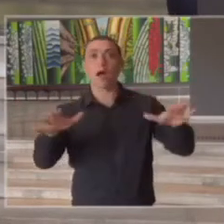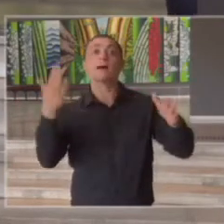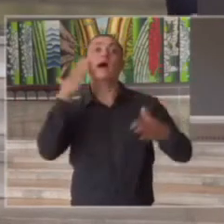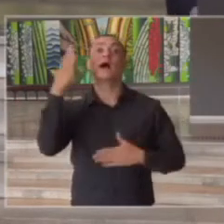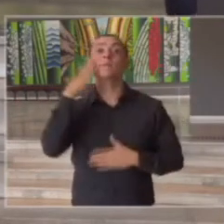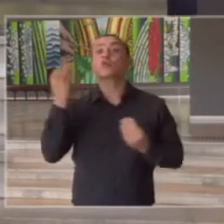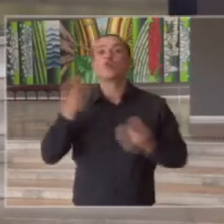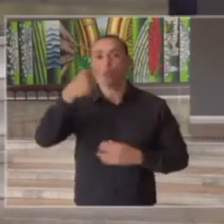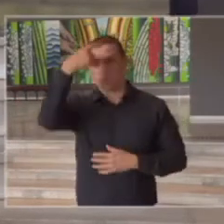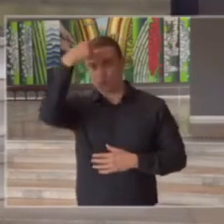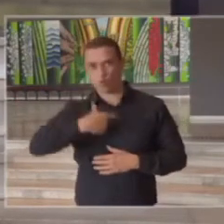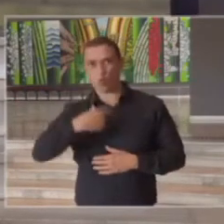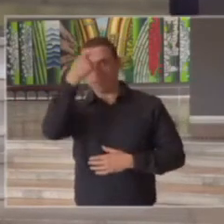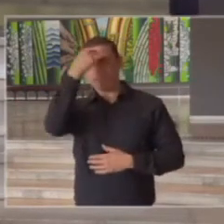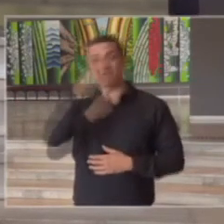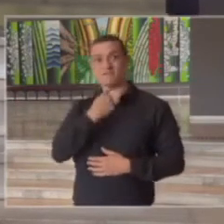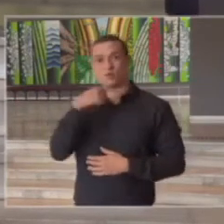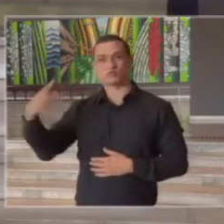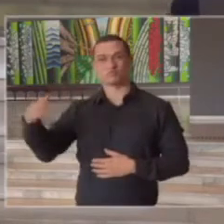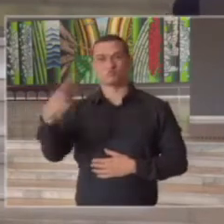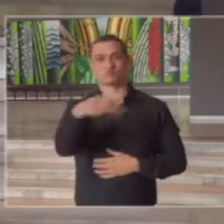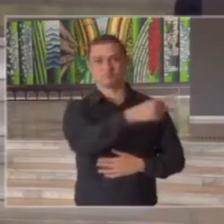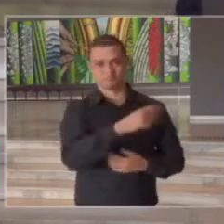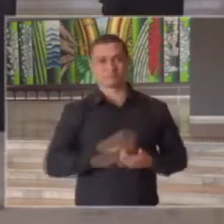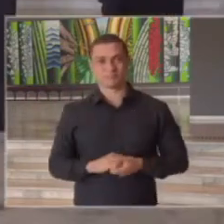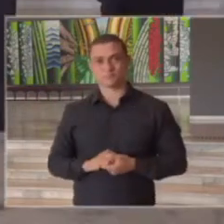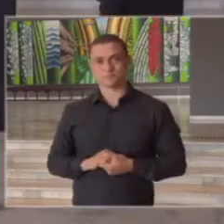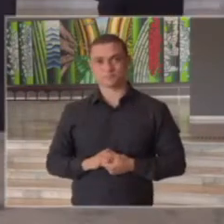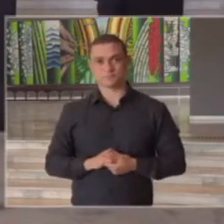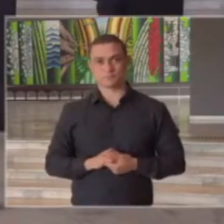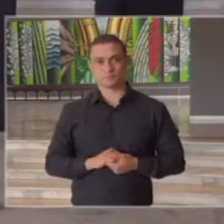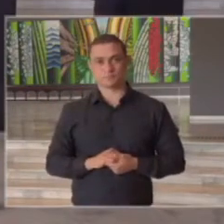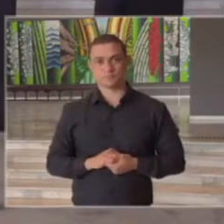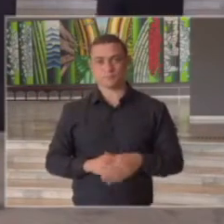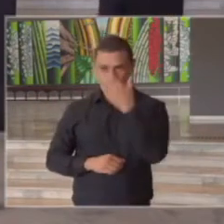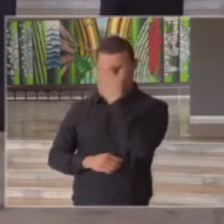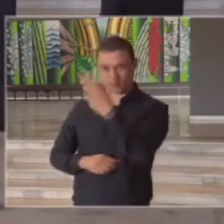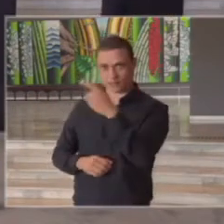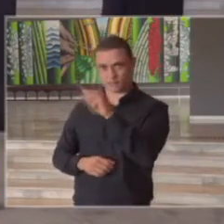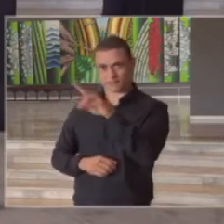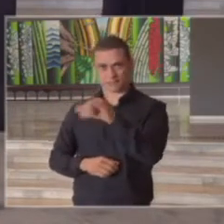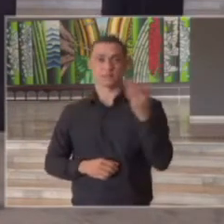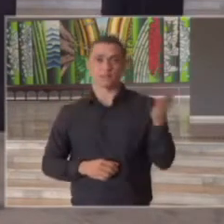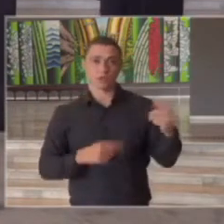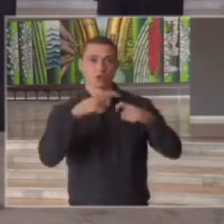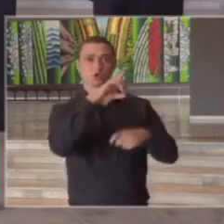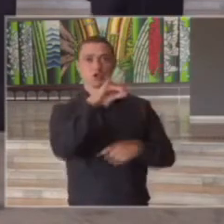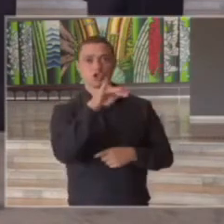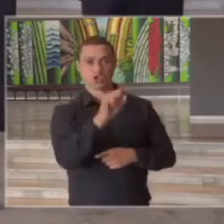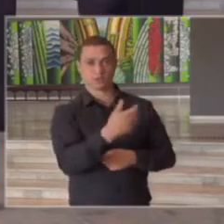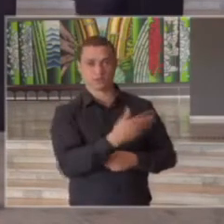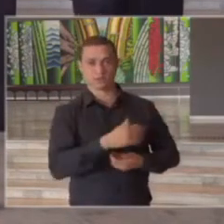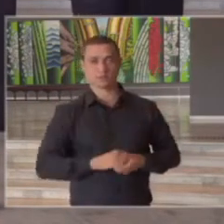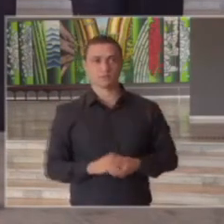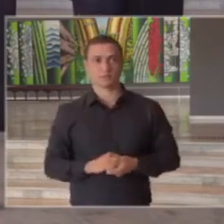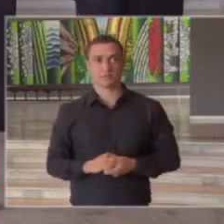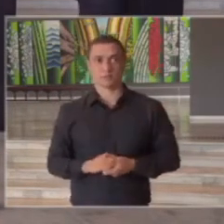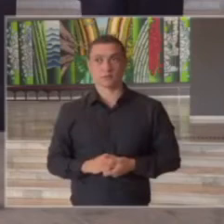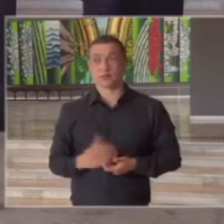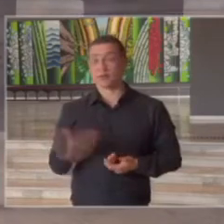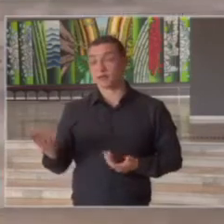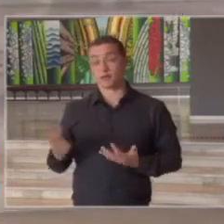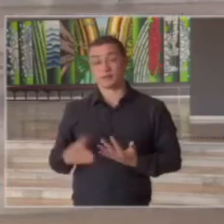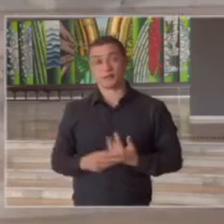o perfil da população de cada região obrigado Patrícia doutor Dimas bem